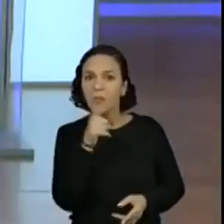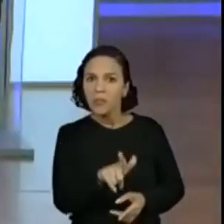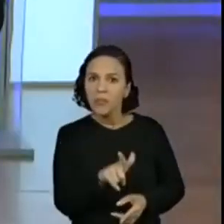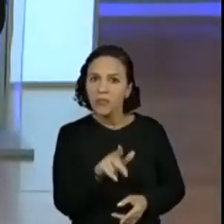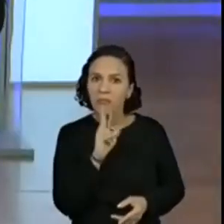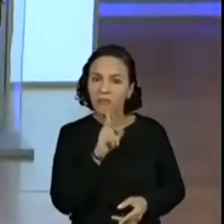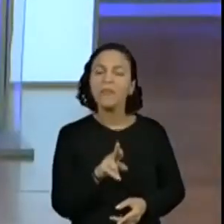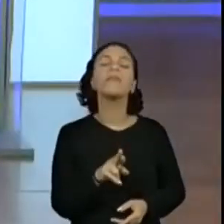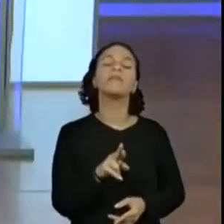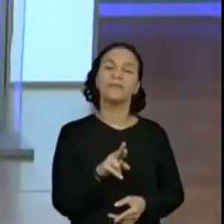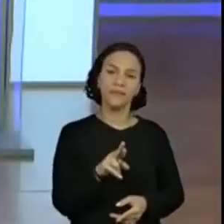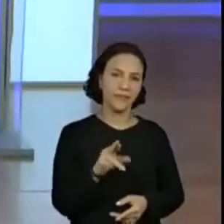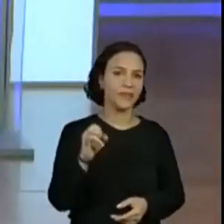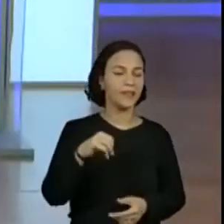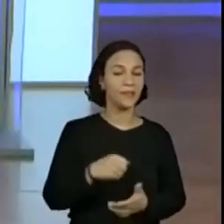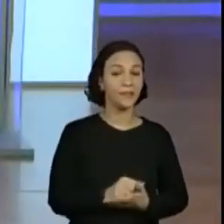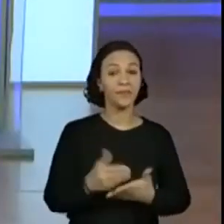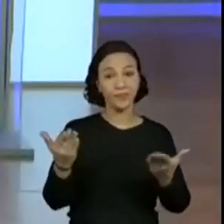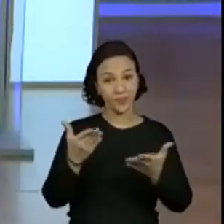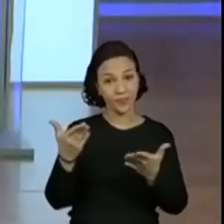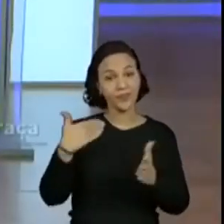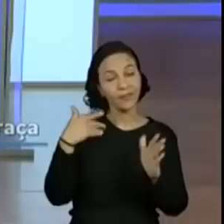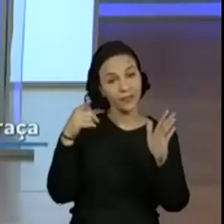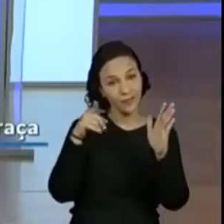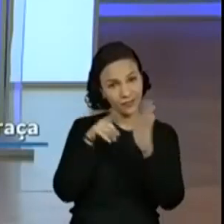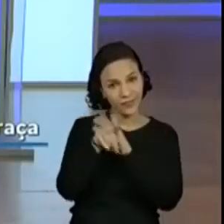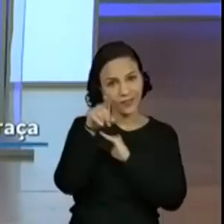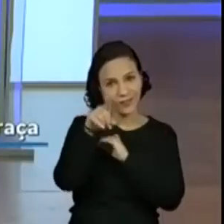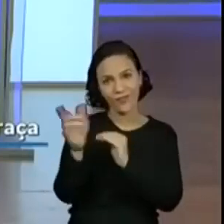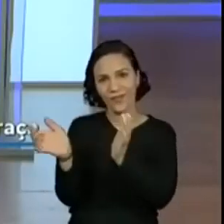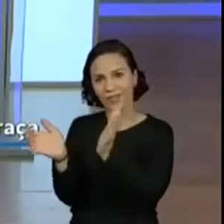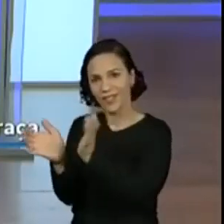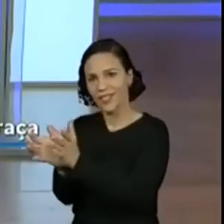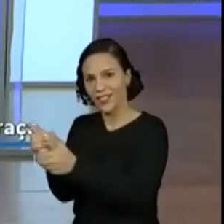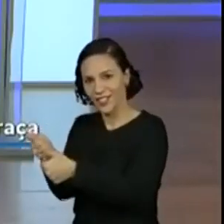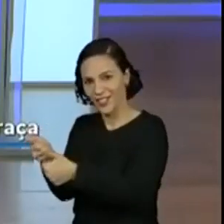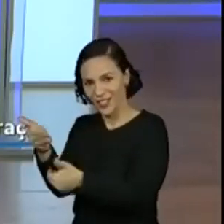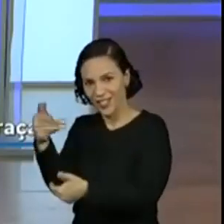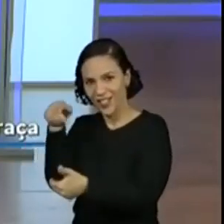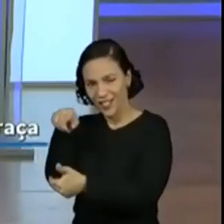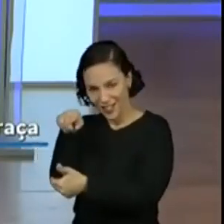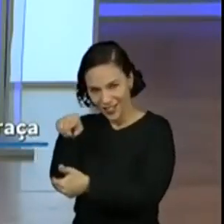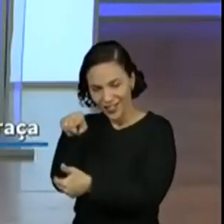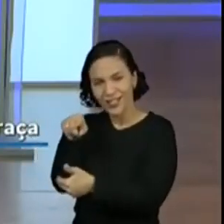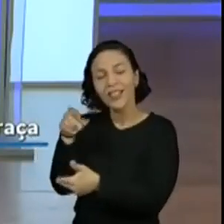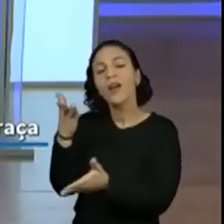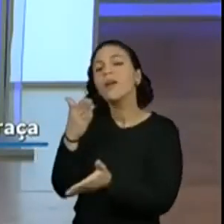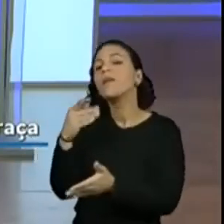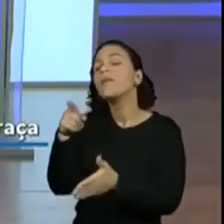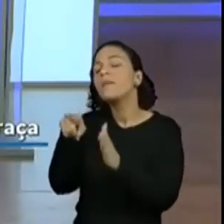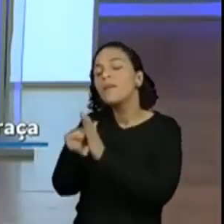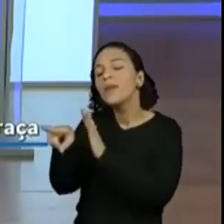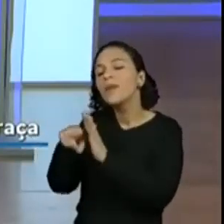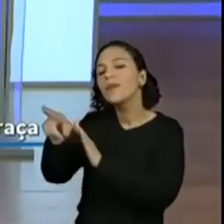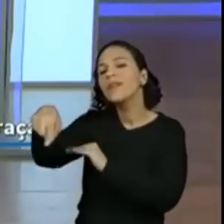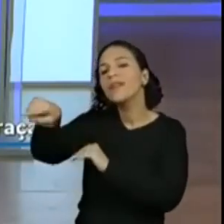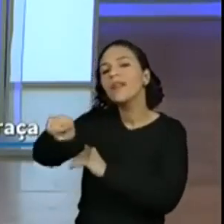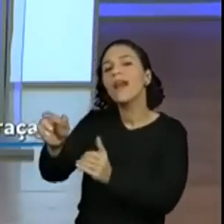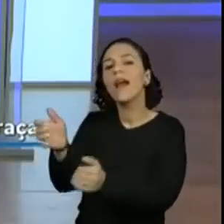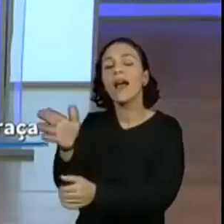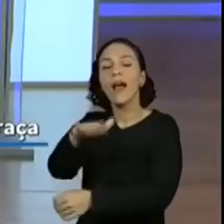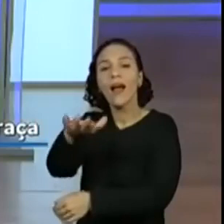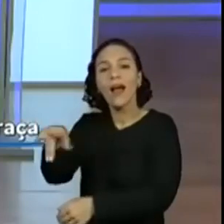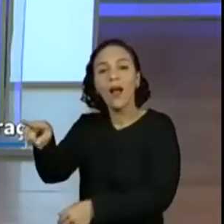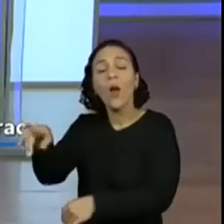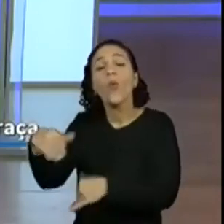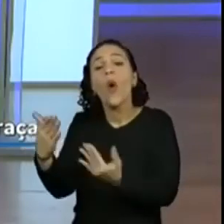agora, aí no chat, criançada, as professoras aí vão nos ajudar, né? Pegando lá com eles os resultados. Que outros